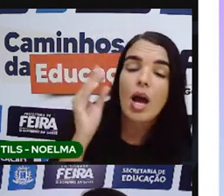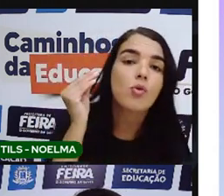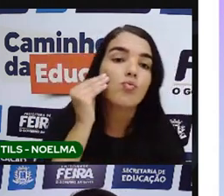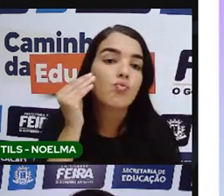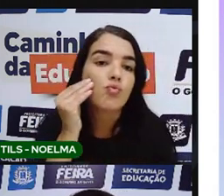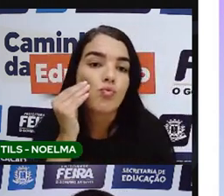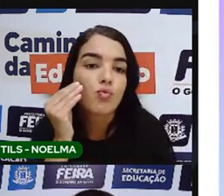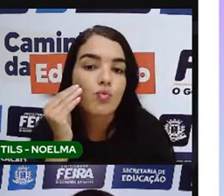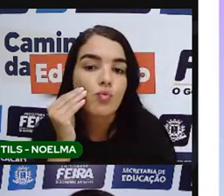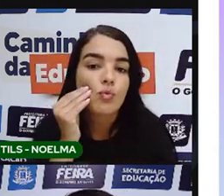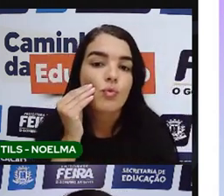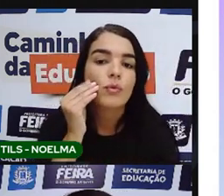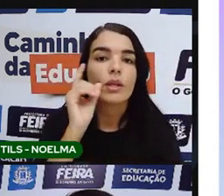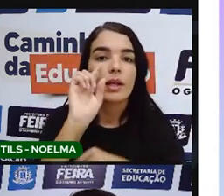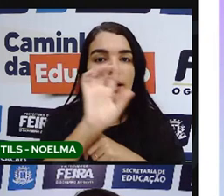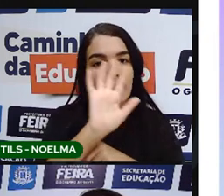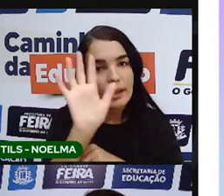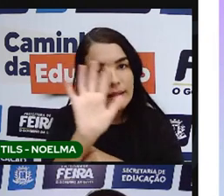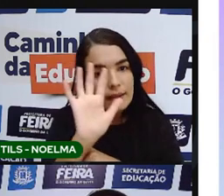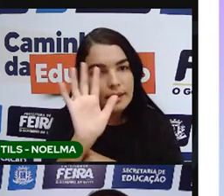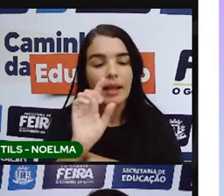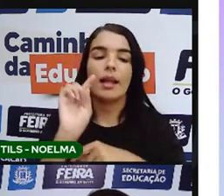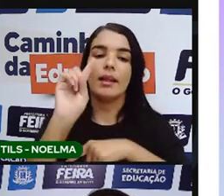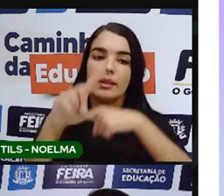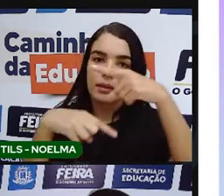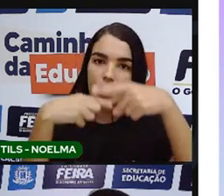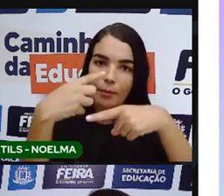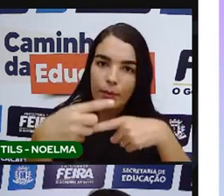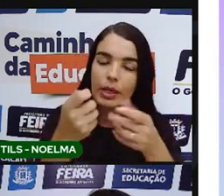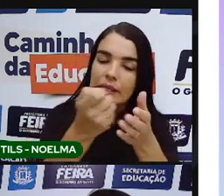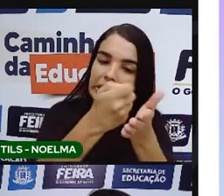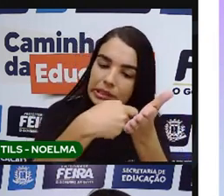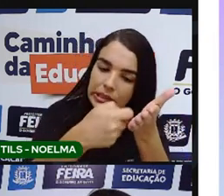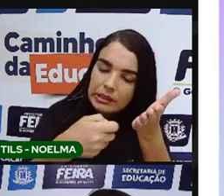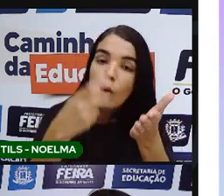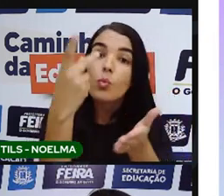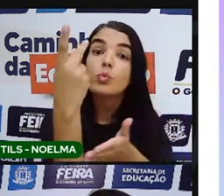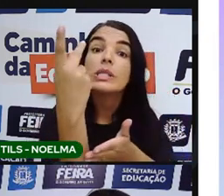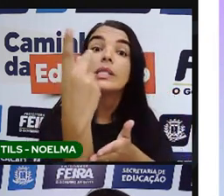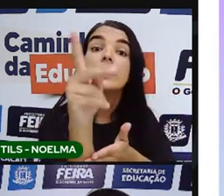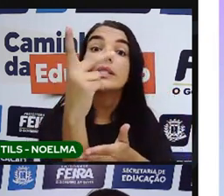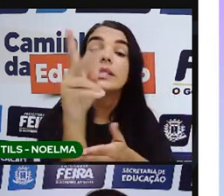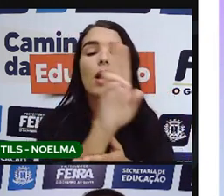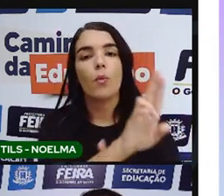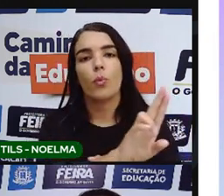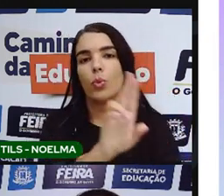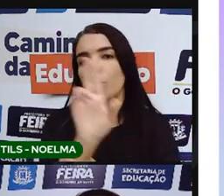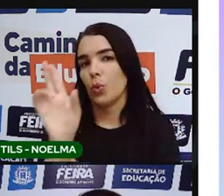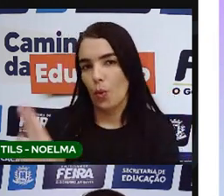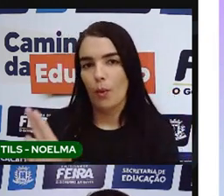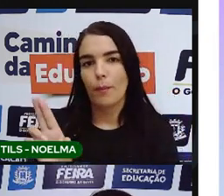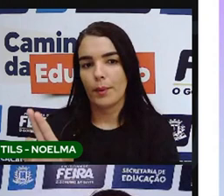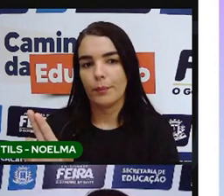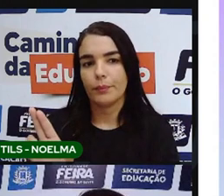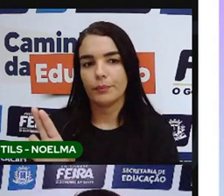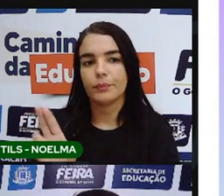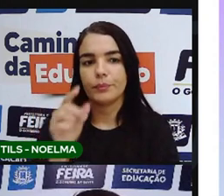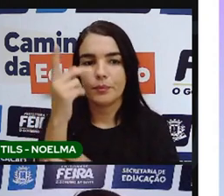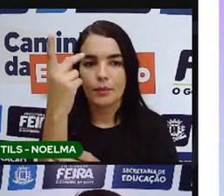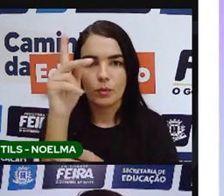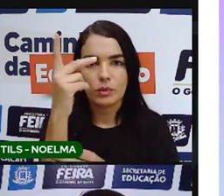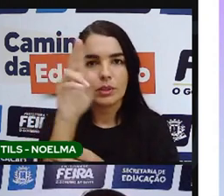beijinho. Até mais. E, embaixo de tudo aí, no final, a assinatura do